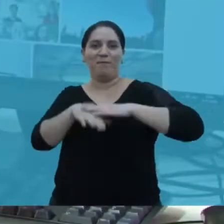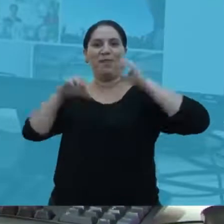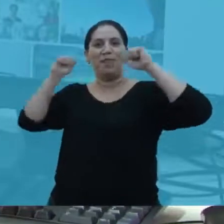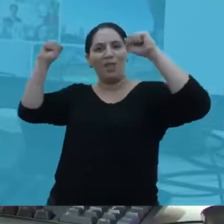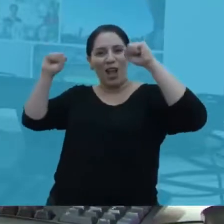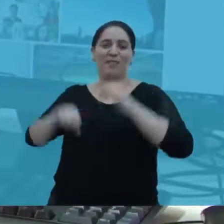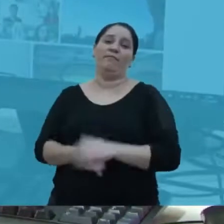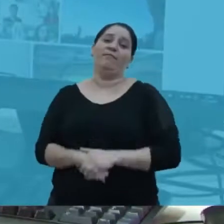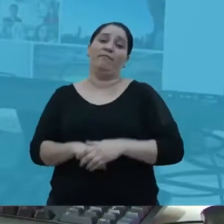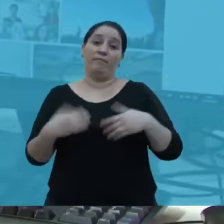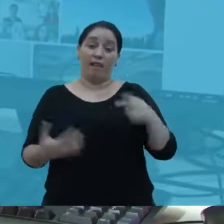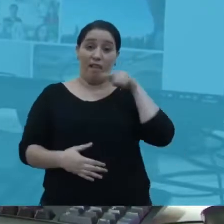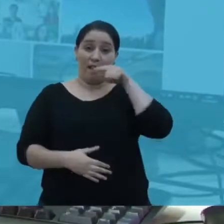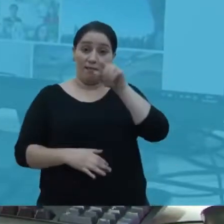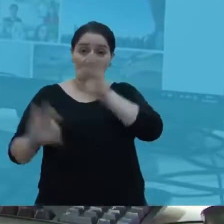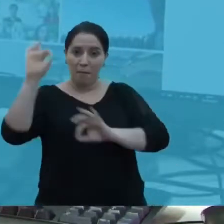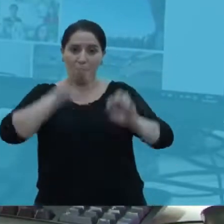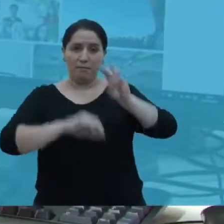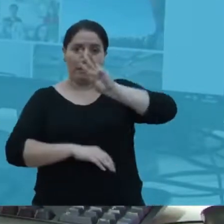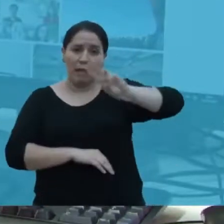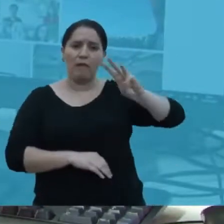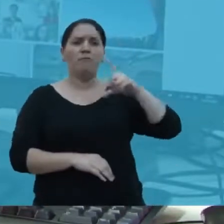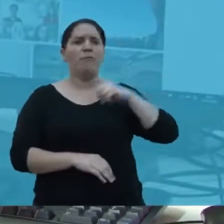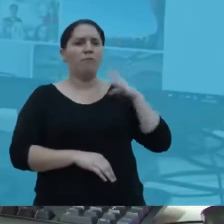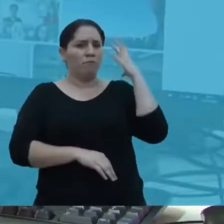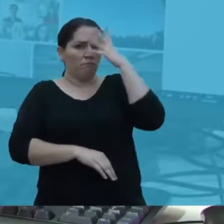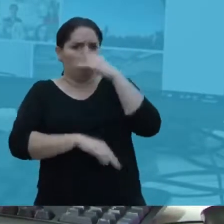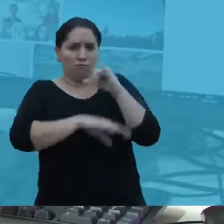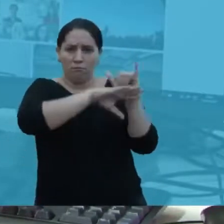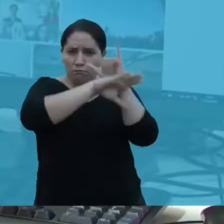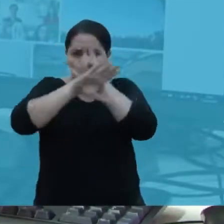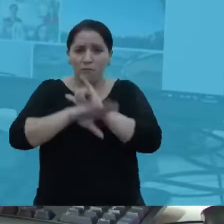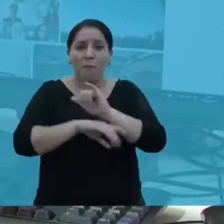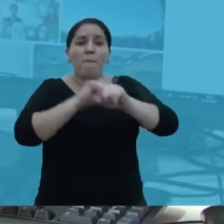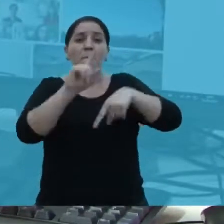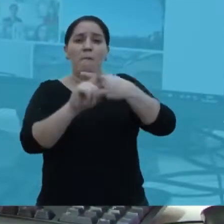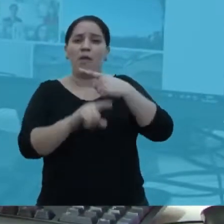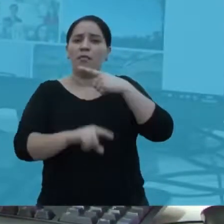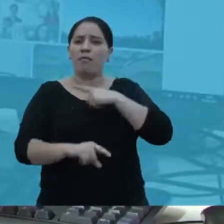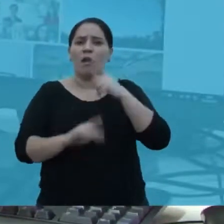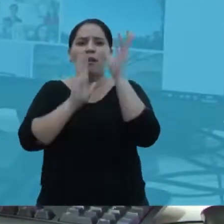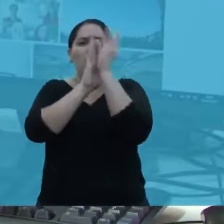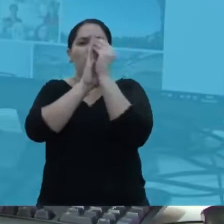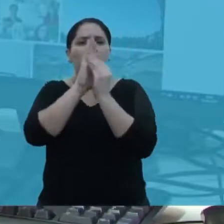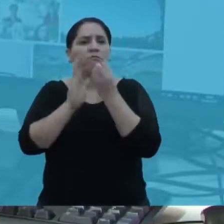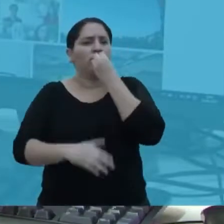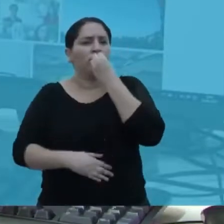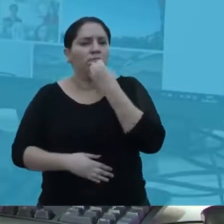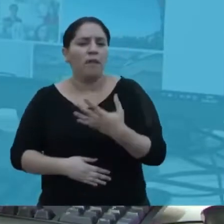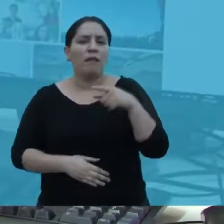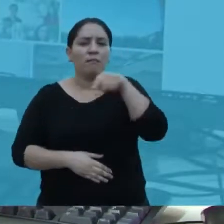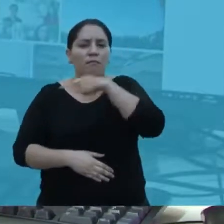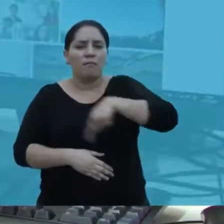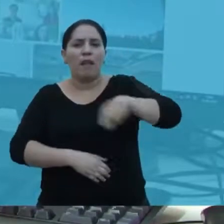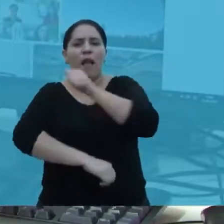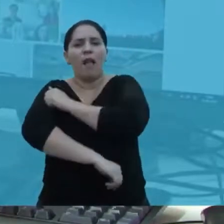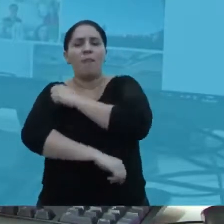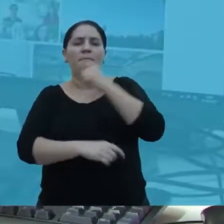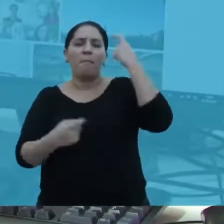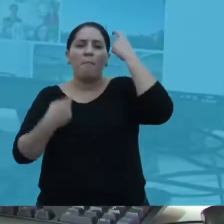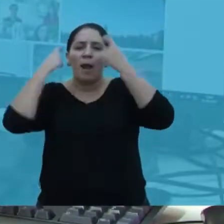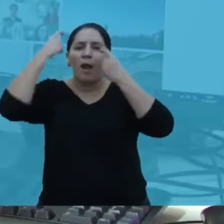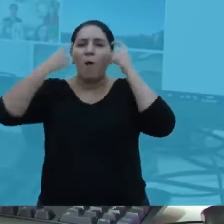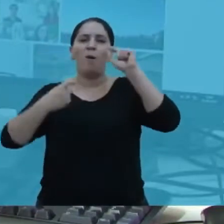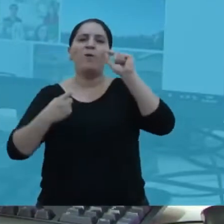plasticamente bom, como ele também em termos de conteúdo, né? As crônicas foram muito sensíveis a esse cotidiano,